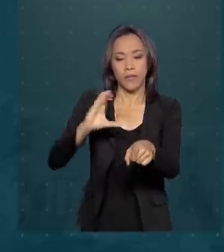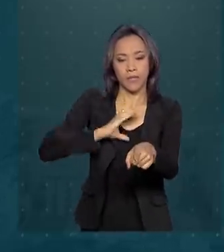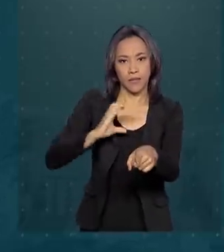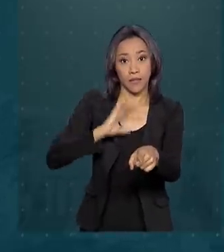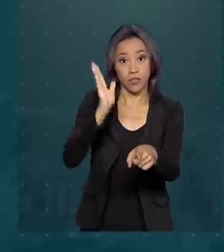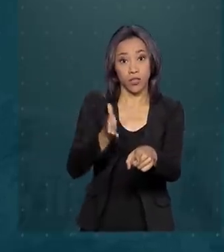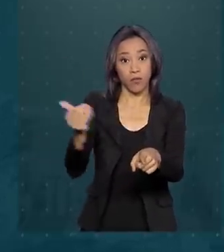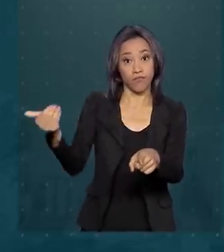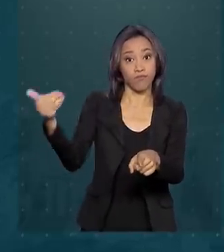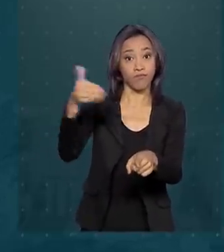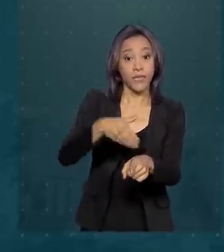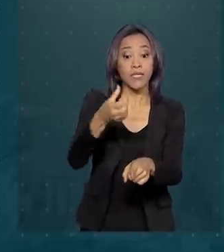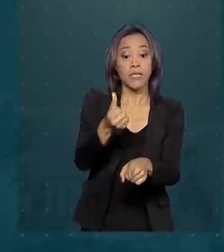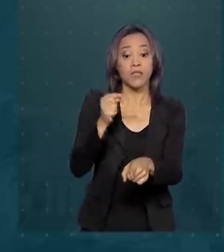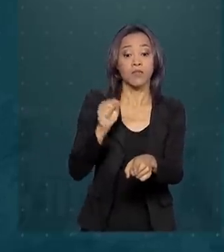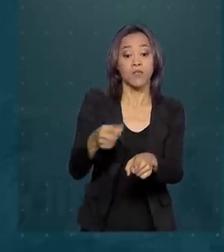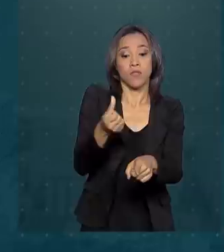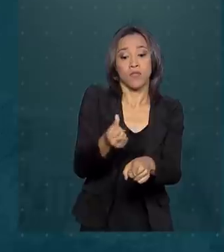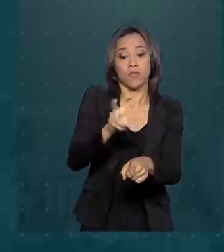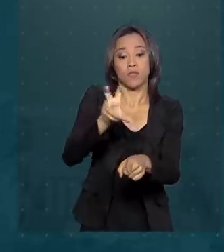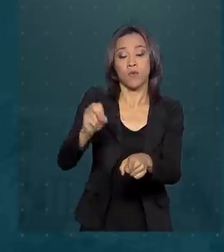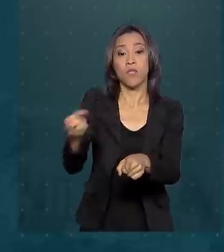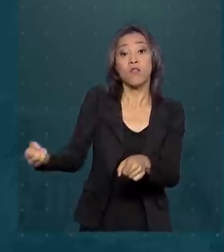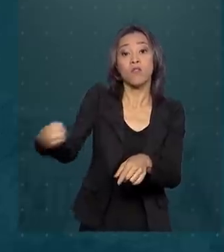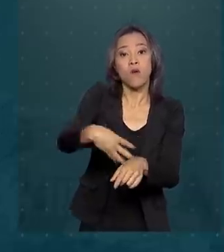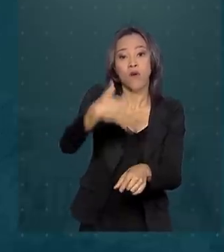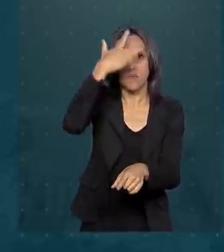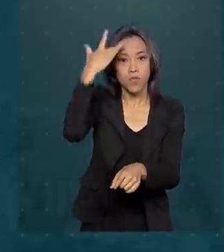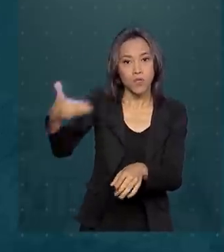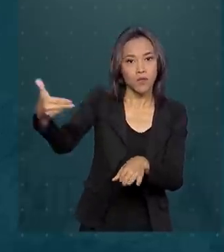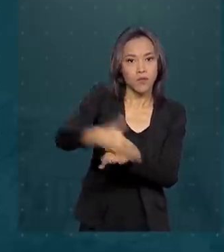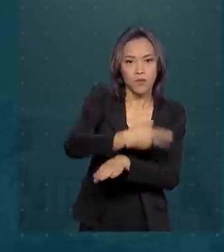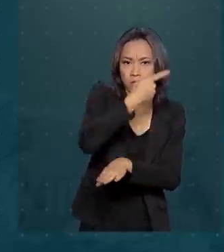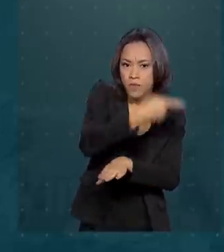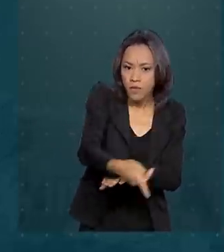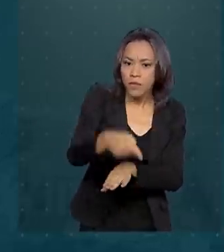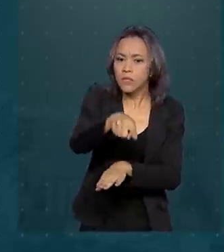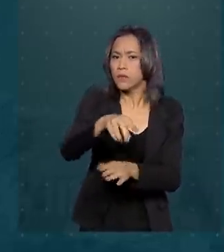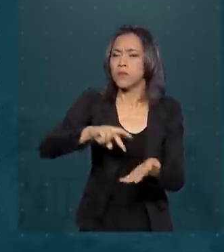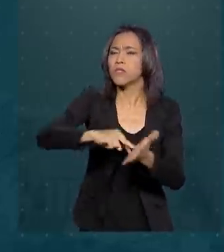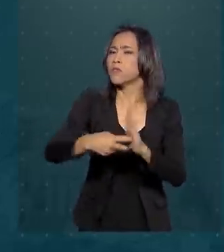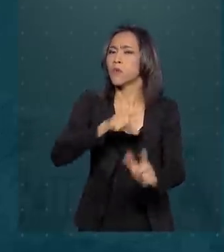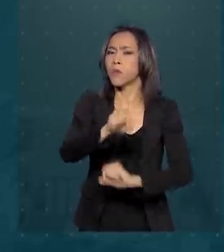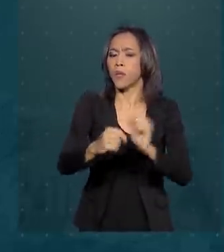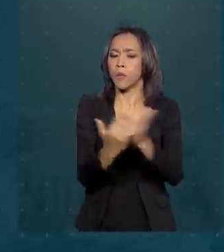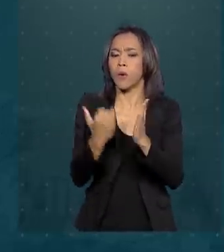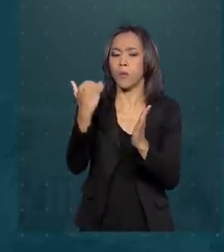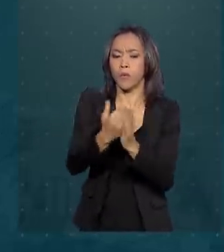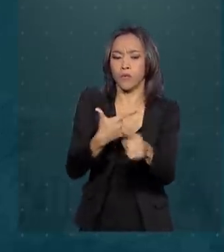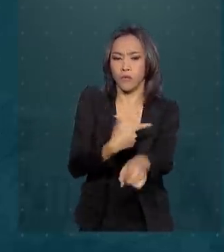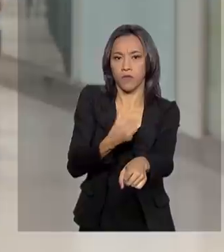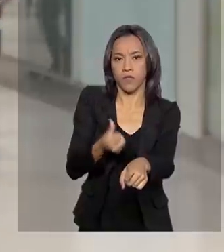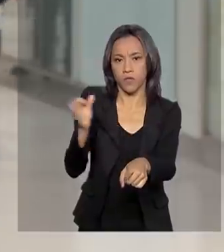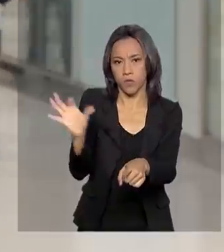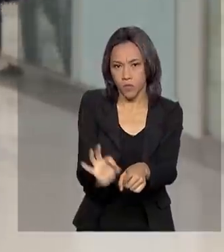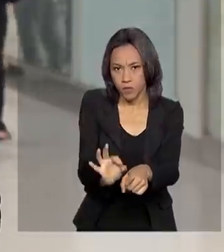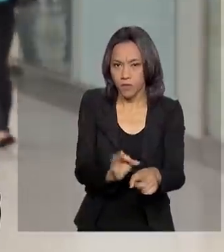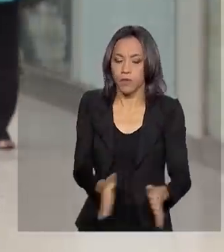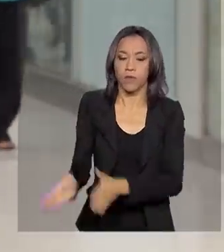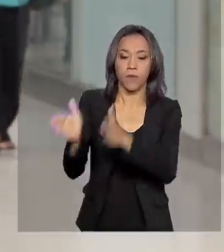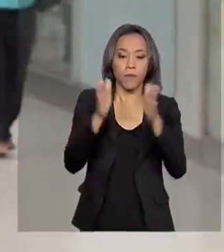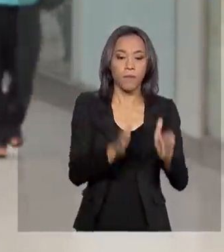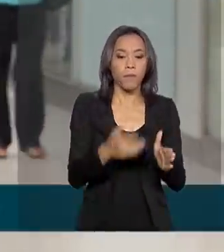enviou 6.650 novos turistas, representando um aumento de 26%. A